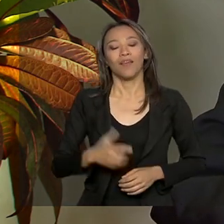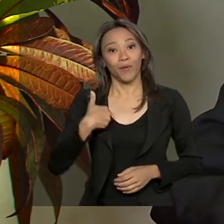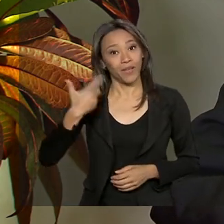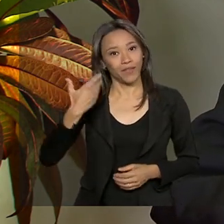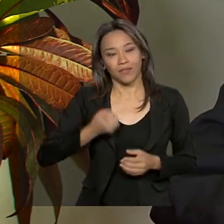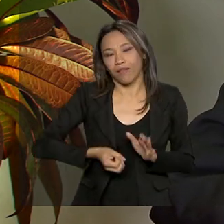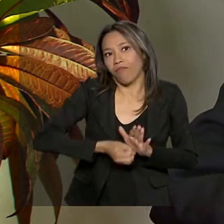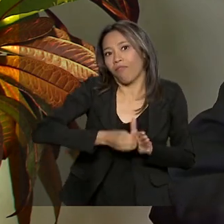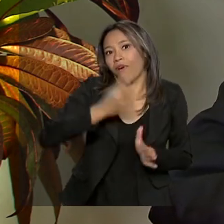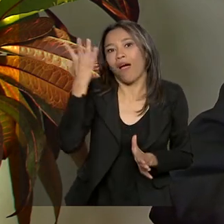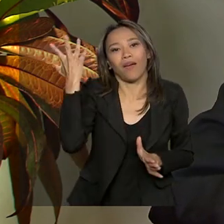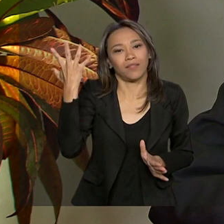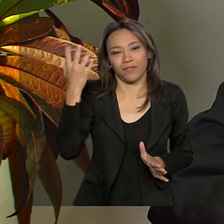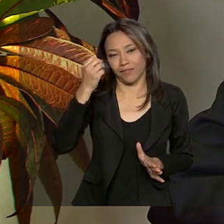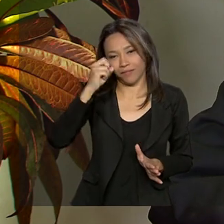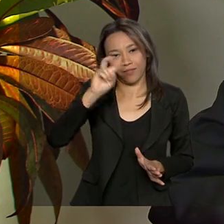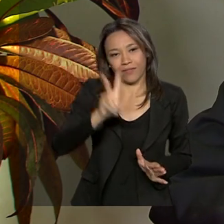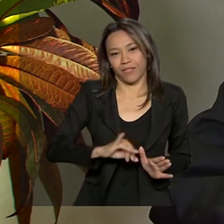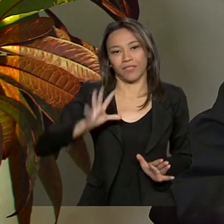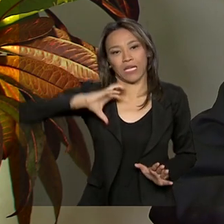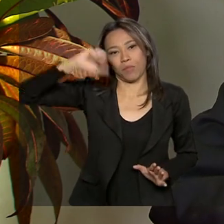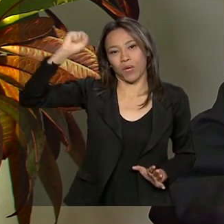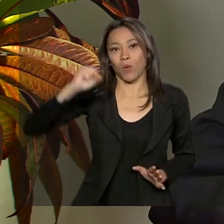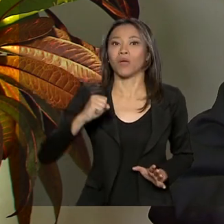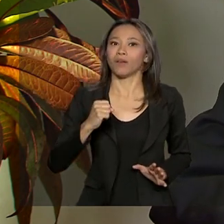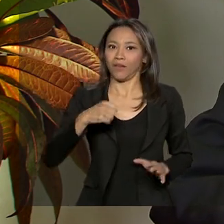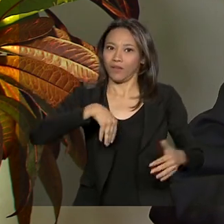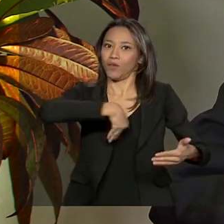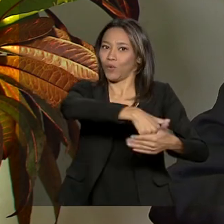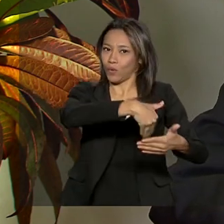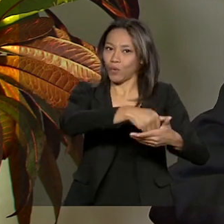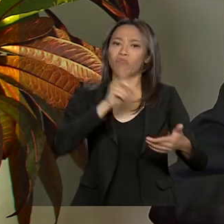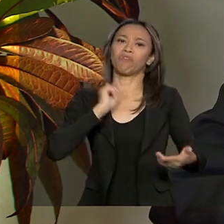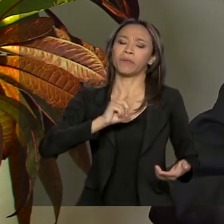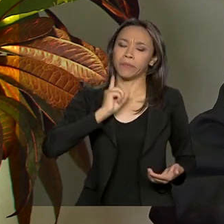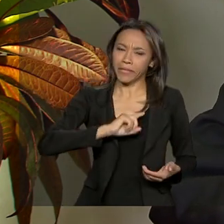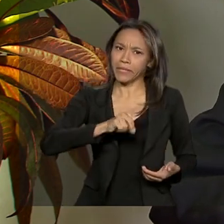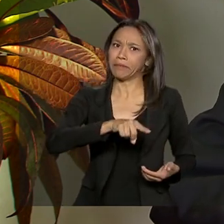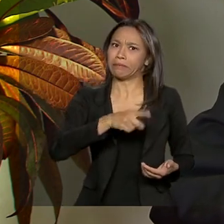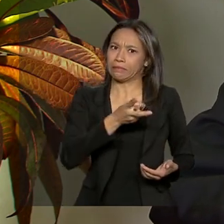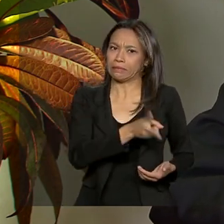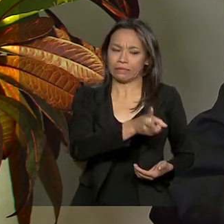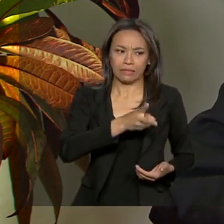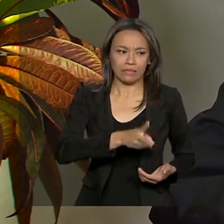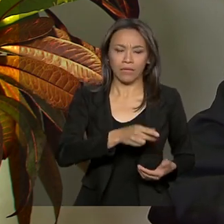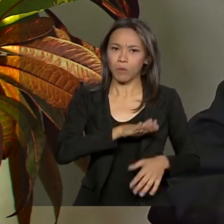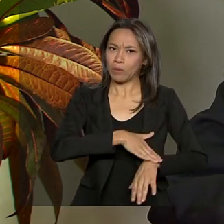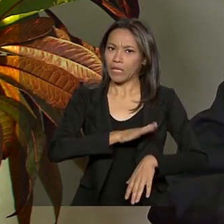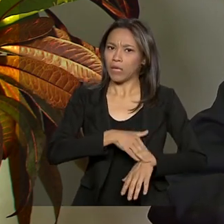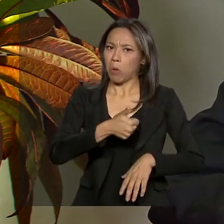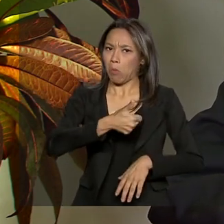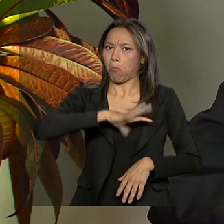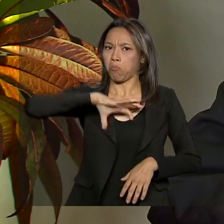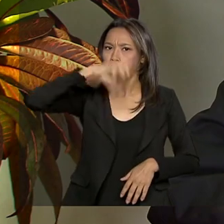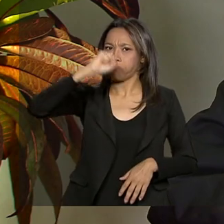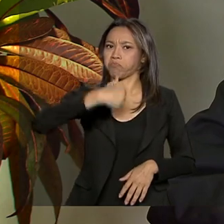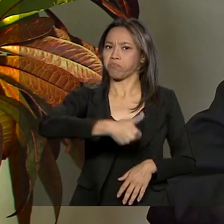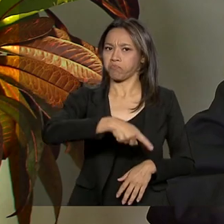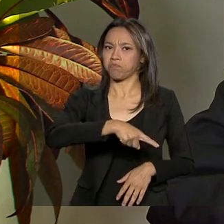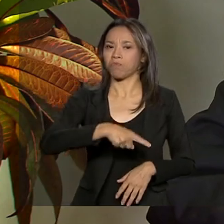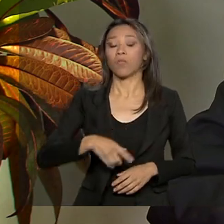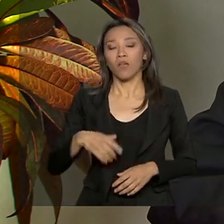mais vezes, mas ultimamente o Flamengo tem sido campeão com uma certa premência de tempo. E eu acho que